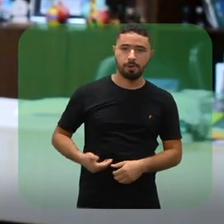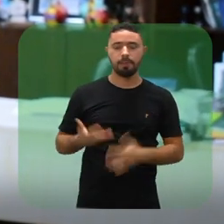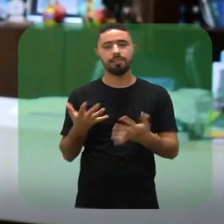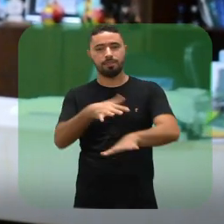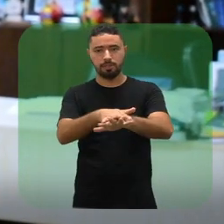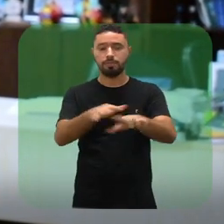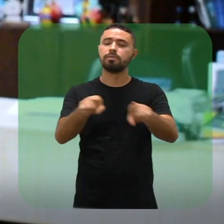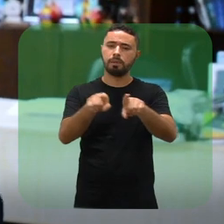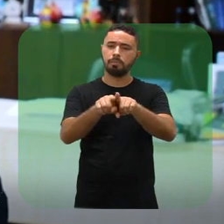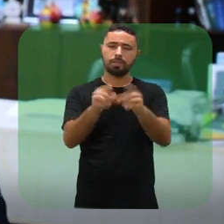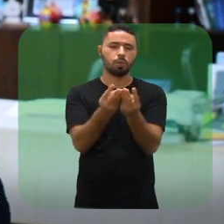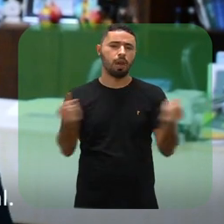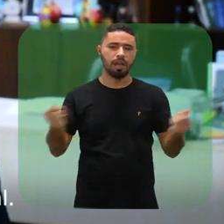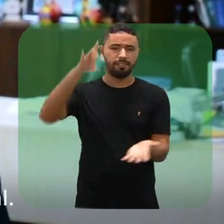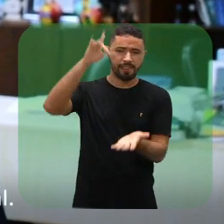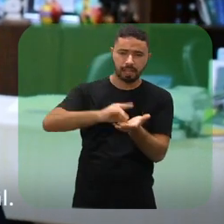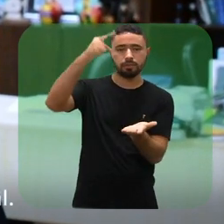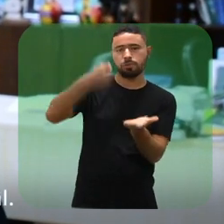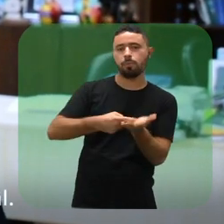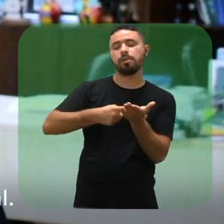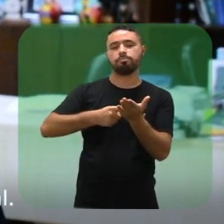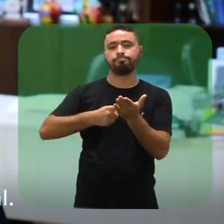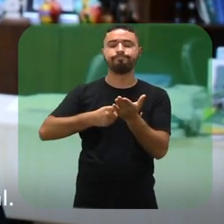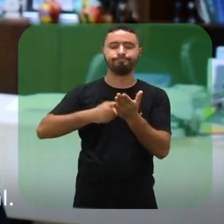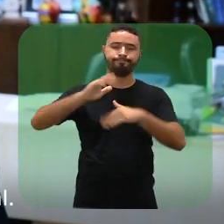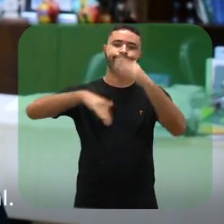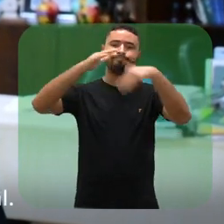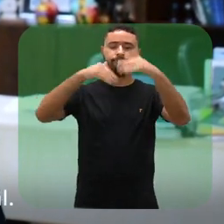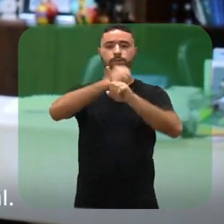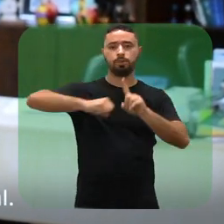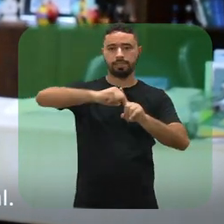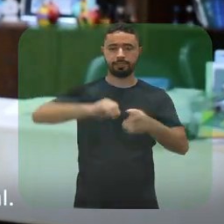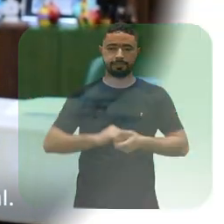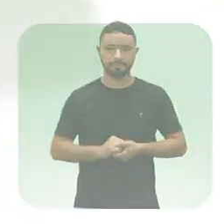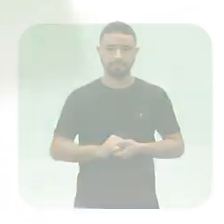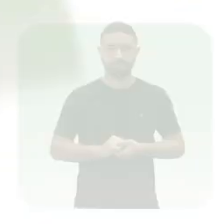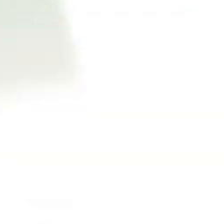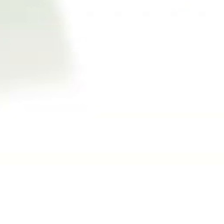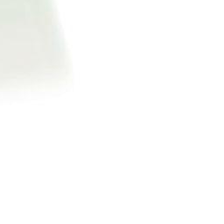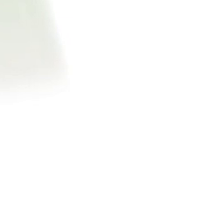pública, inclusiva, de qualidade e verdadeiramente comprometida com o desenvolvimento social.